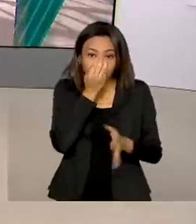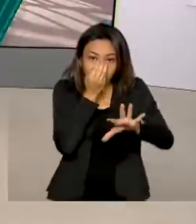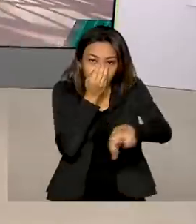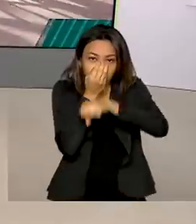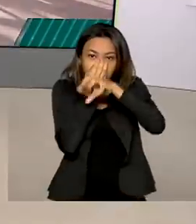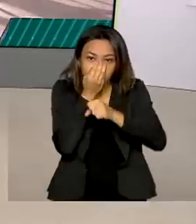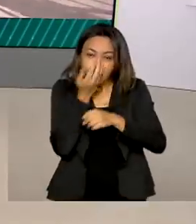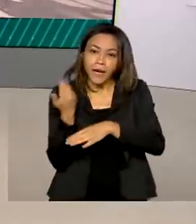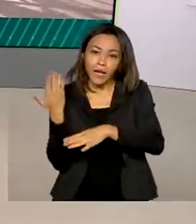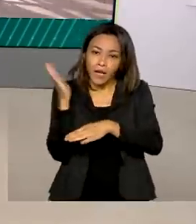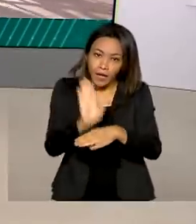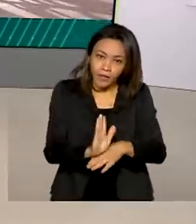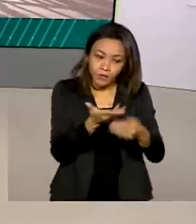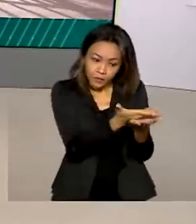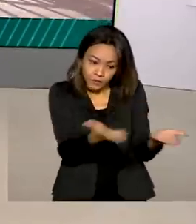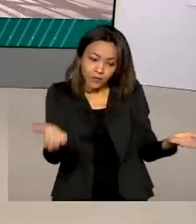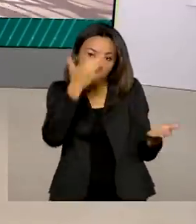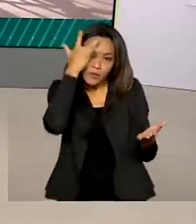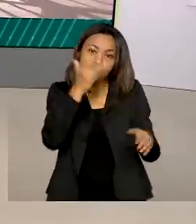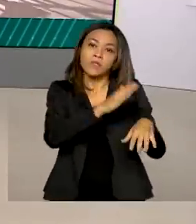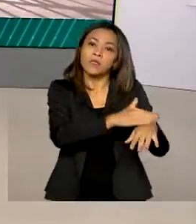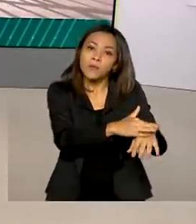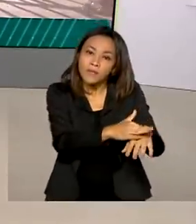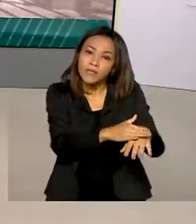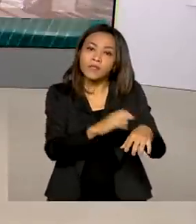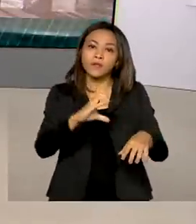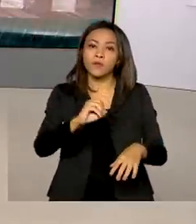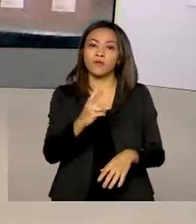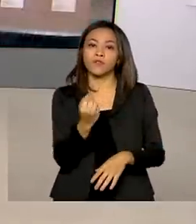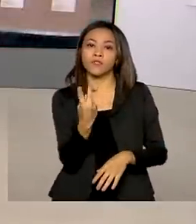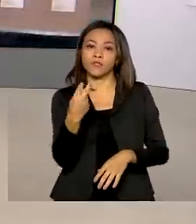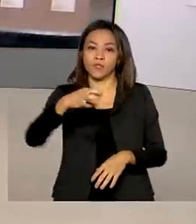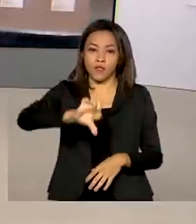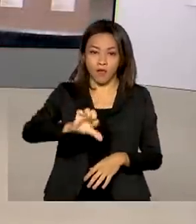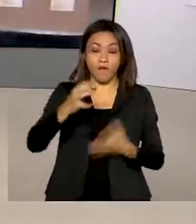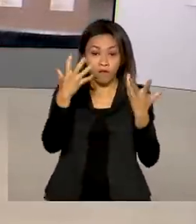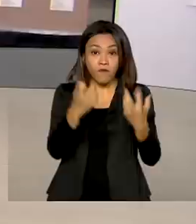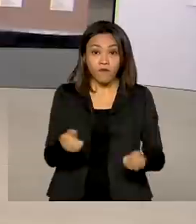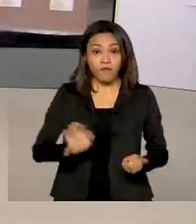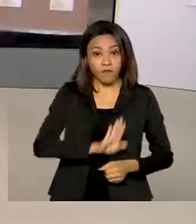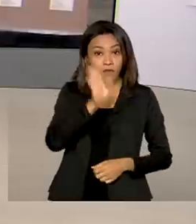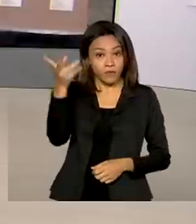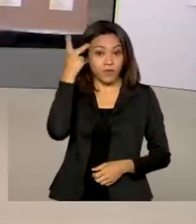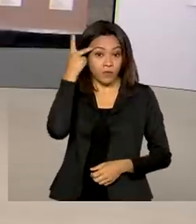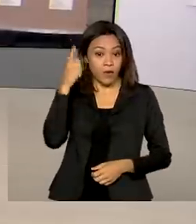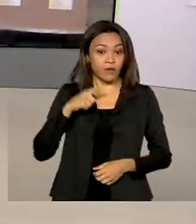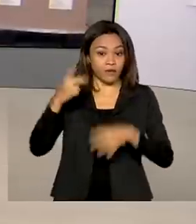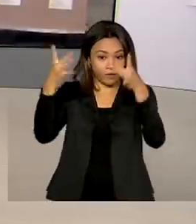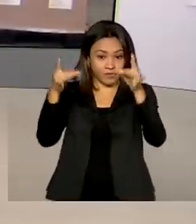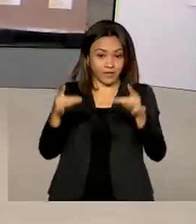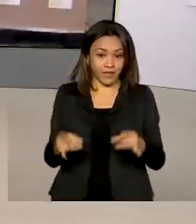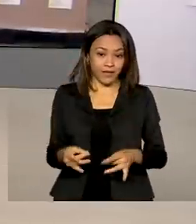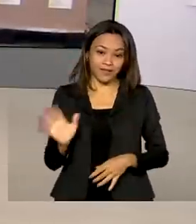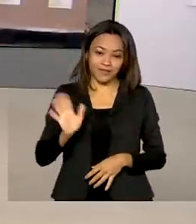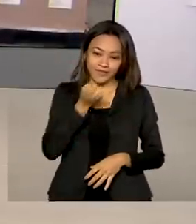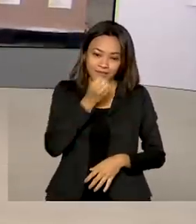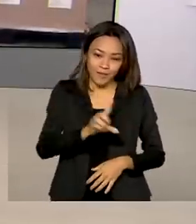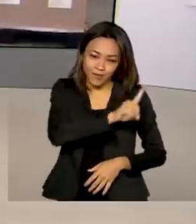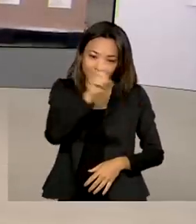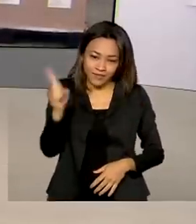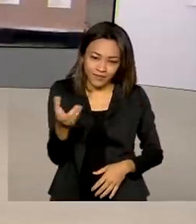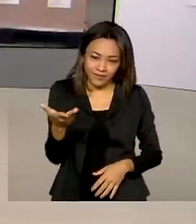na estabilização de pacientes com a doença. Vamos a Guarulhos. O repórter Dimas Soldi tem os detalhes para a gente. Dimas, bom dia para você.